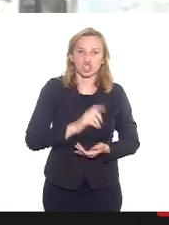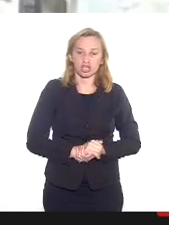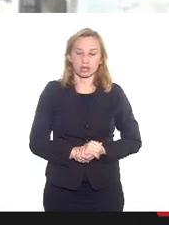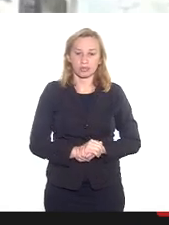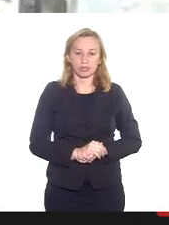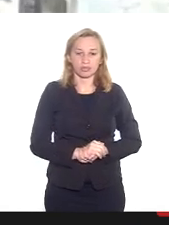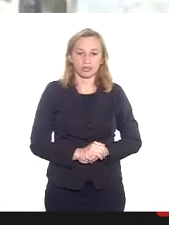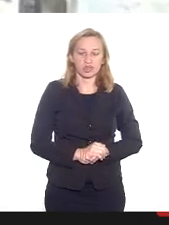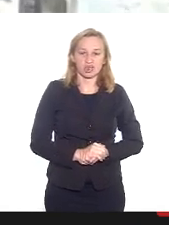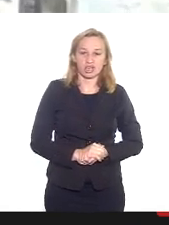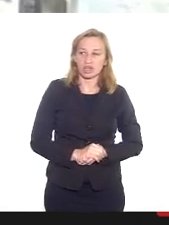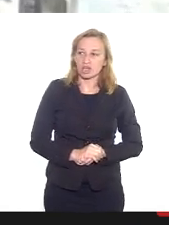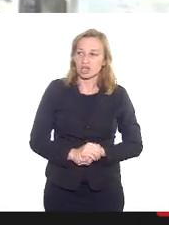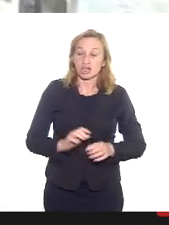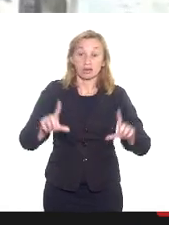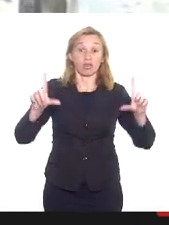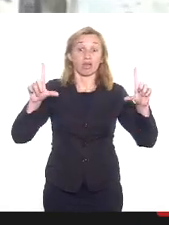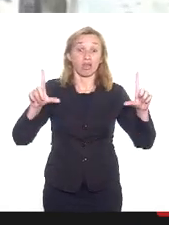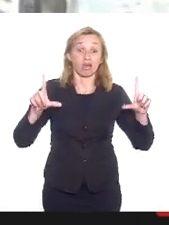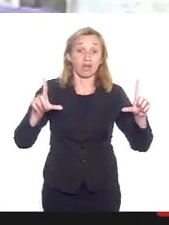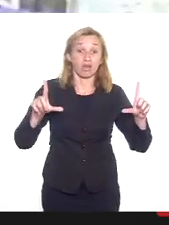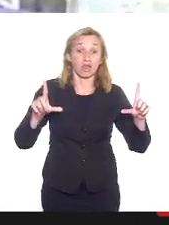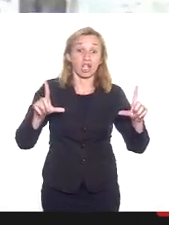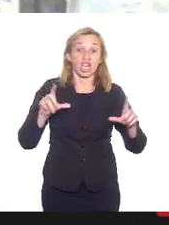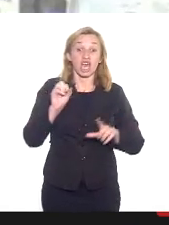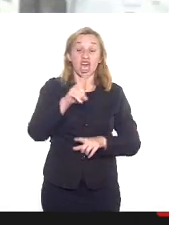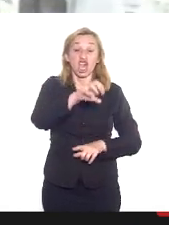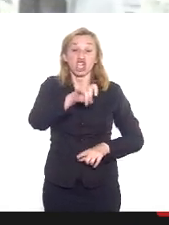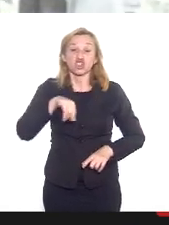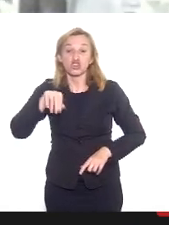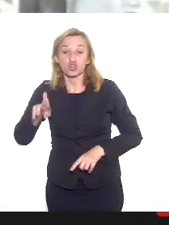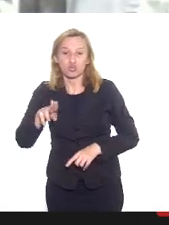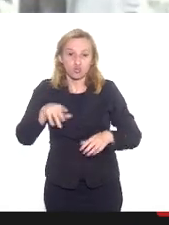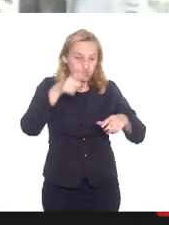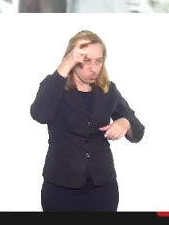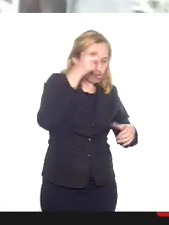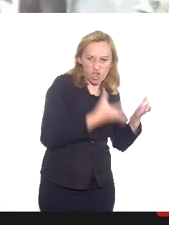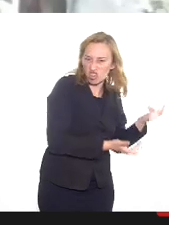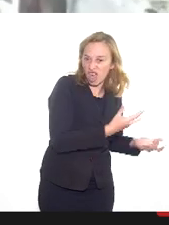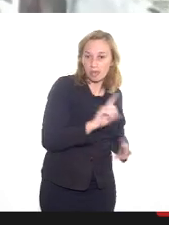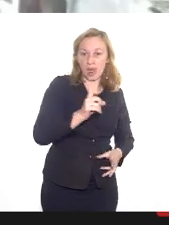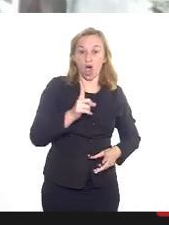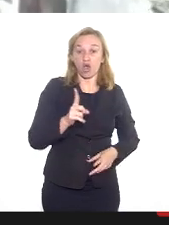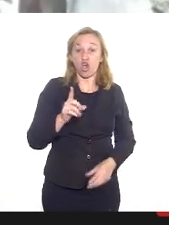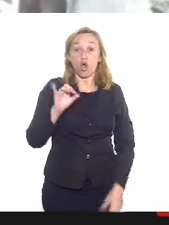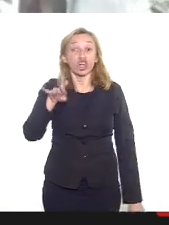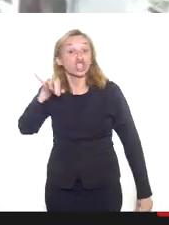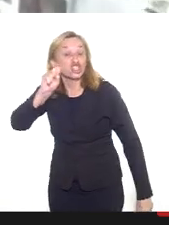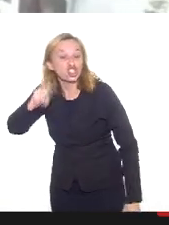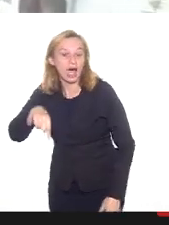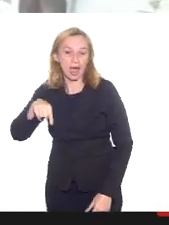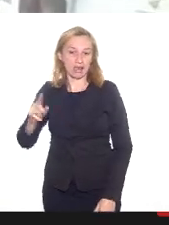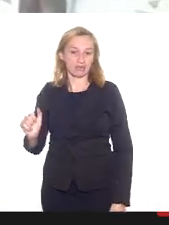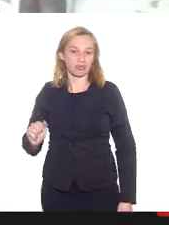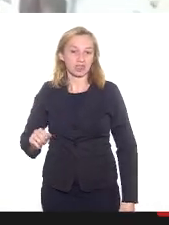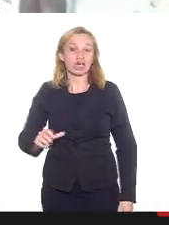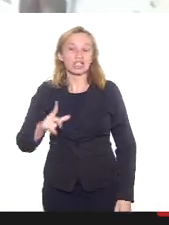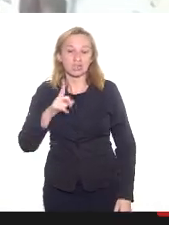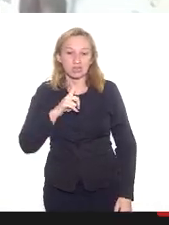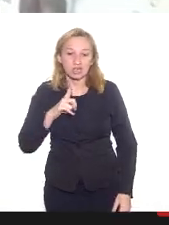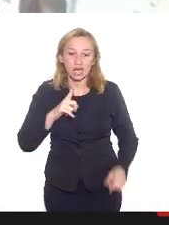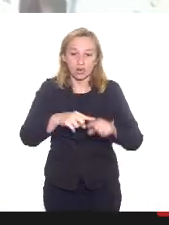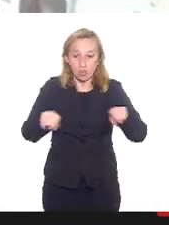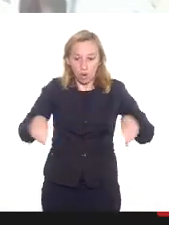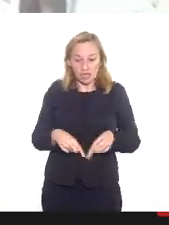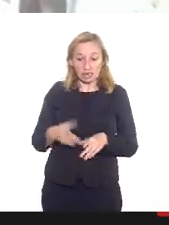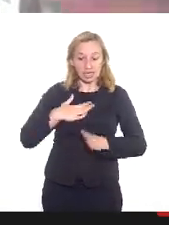pelo meio da rua. Ah, é para Exu. Não. Exu não é diabo. Exu é um orixá. Ogum é orixá. Se eu tenho quartos dentro da